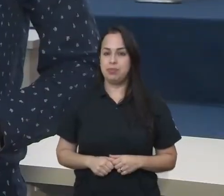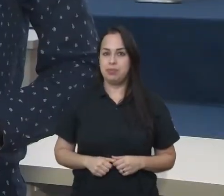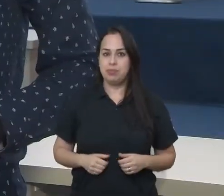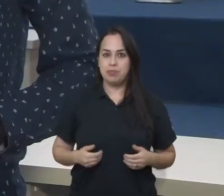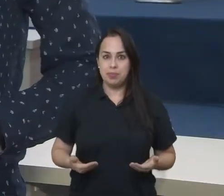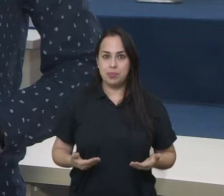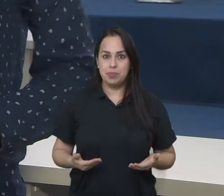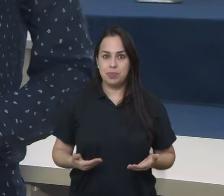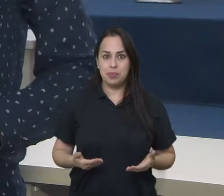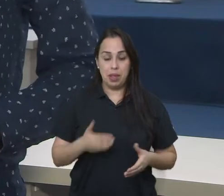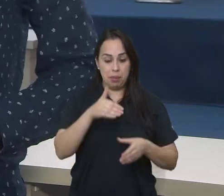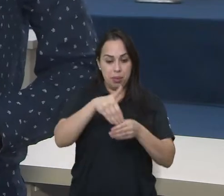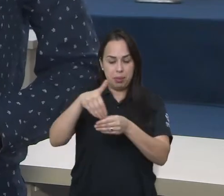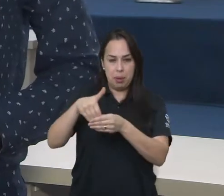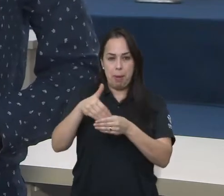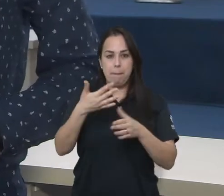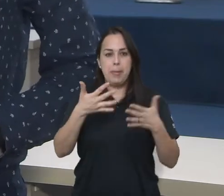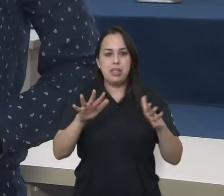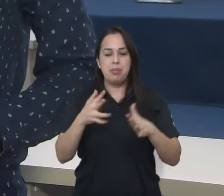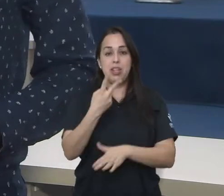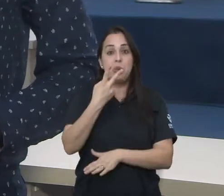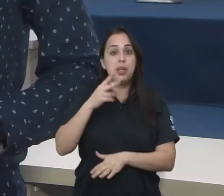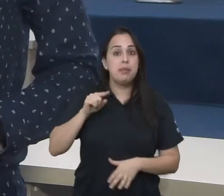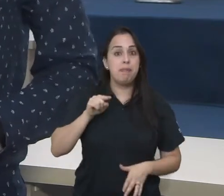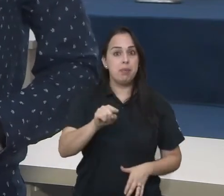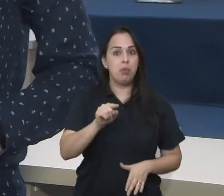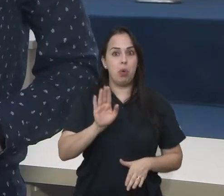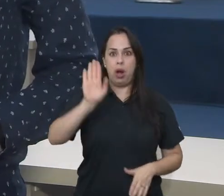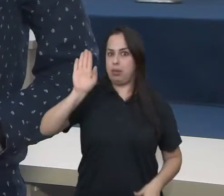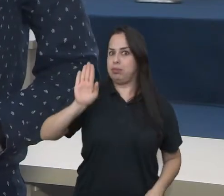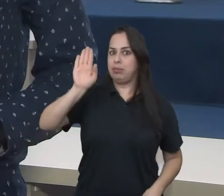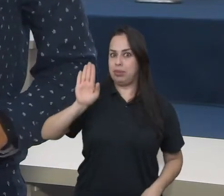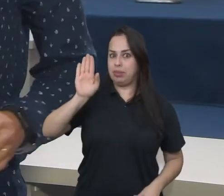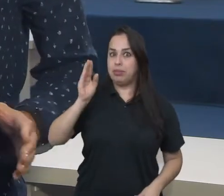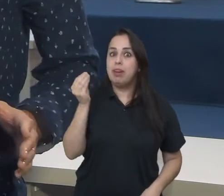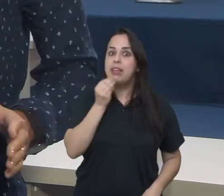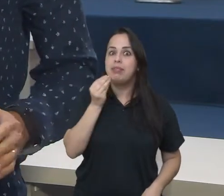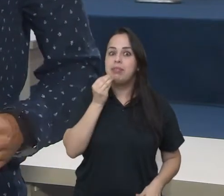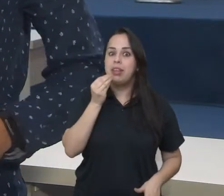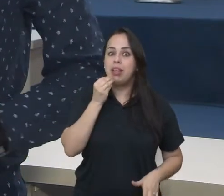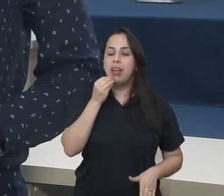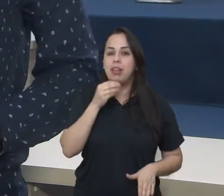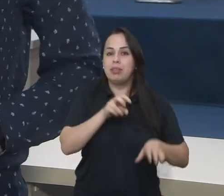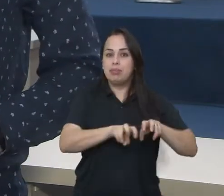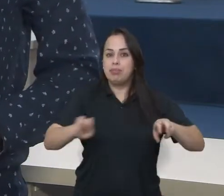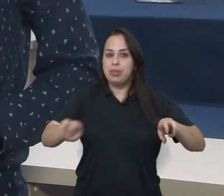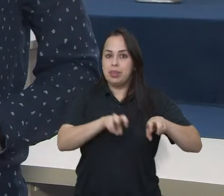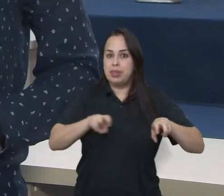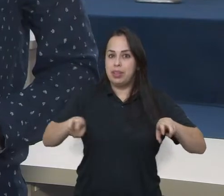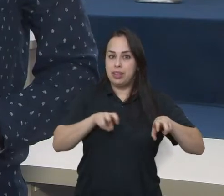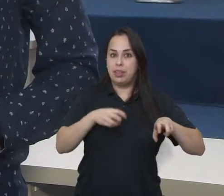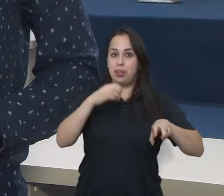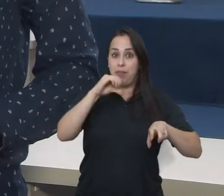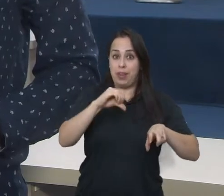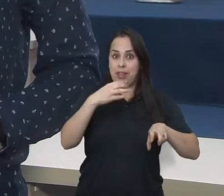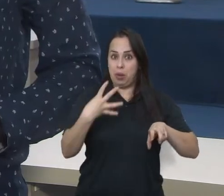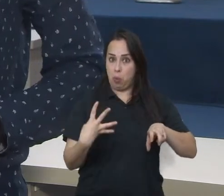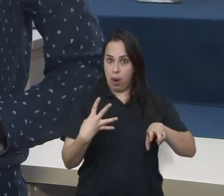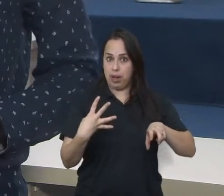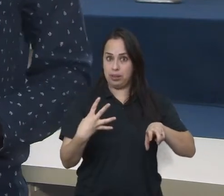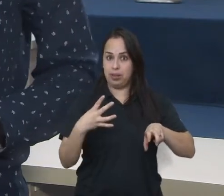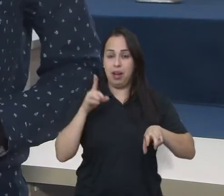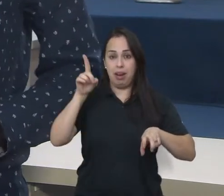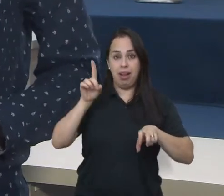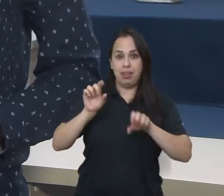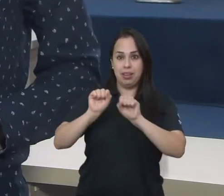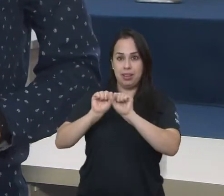Para estas eleições, cerca de 2 mil candidatos tentarão ocupar uma das 94 cadeiras da Assembleia Legislativa